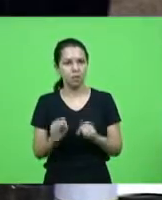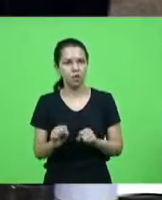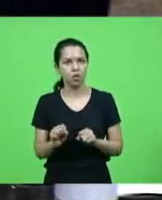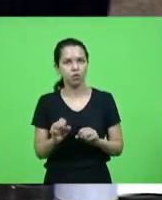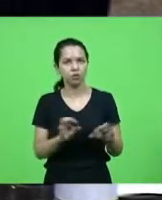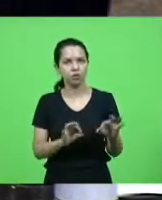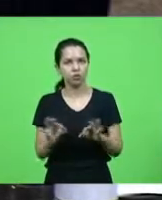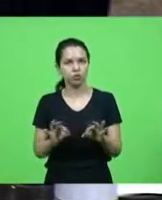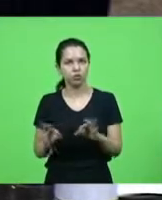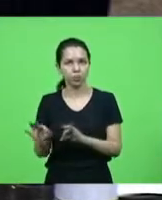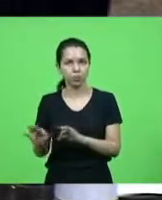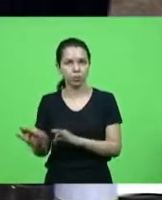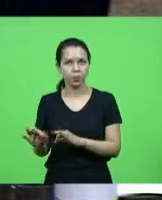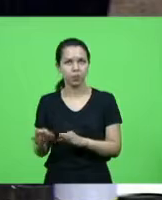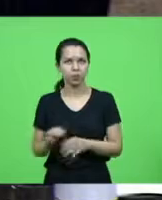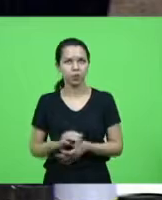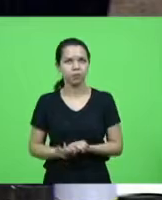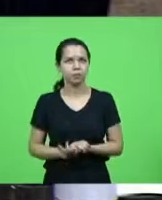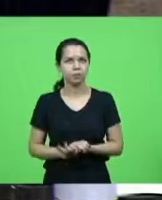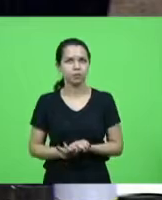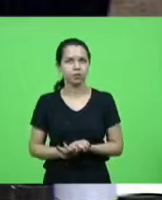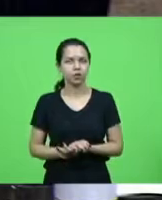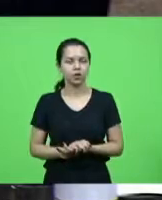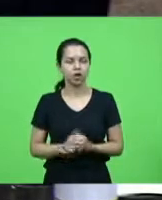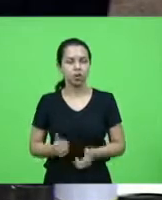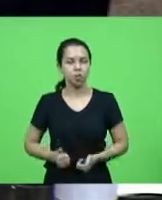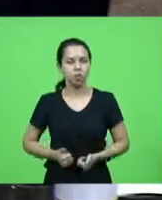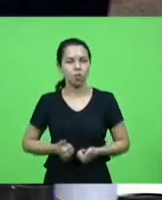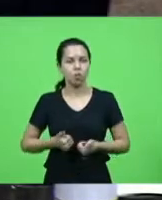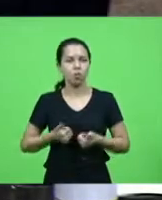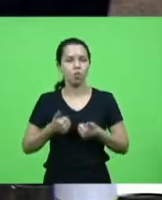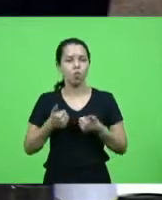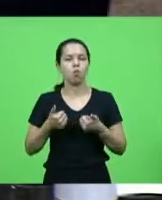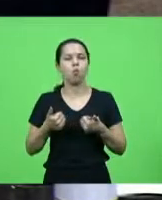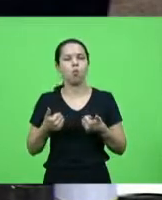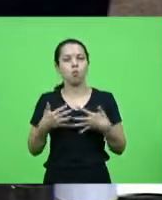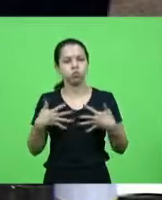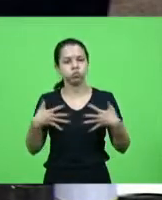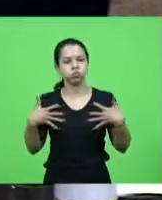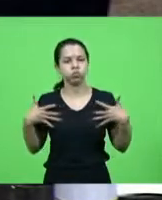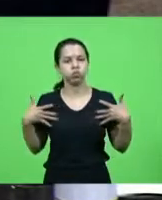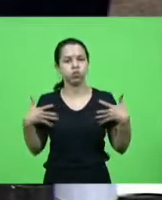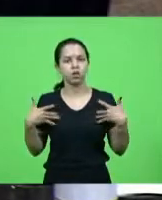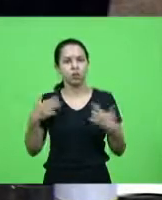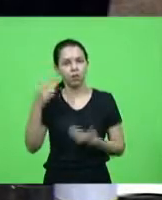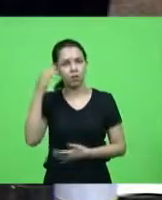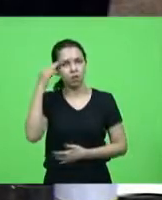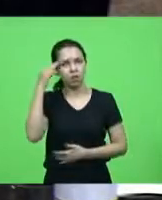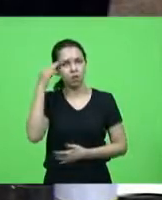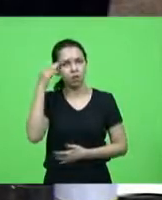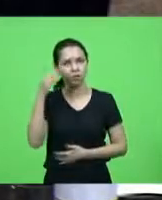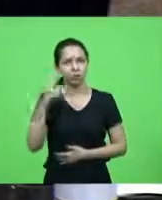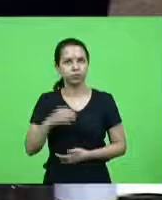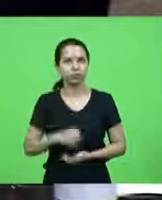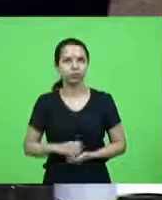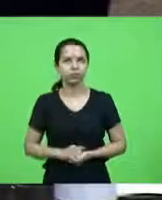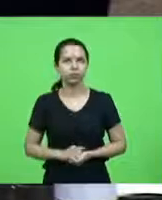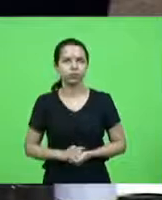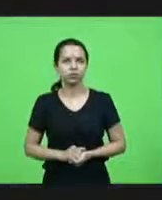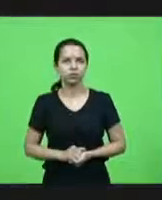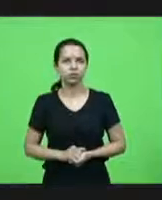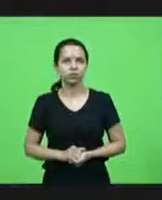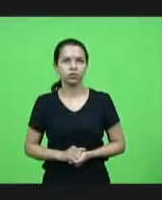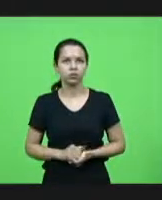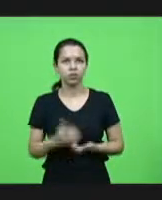seria algo para honrar a memória dessa heroína genuinamente catarinense eu convido